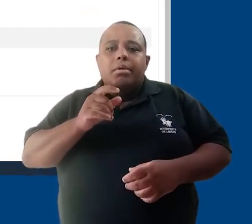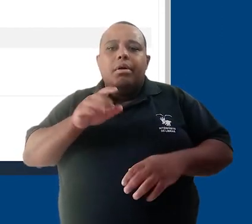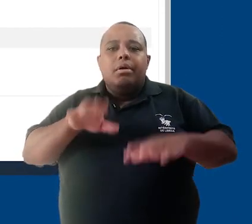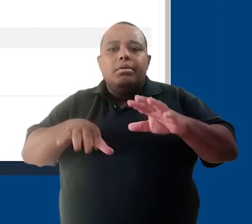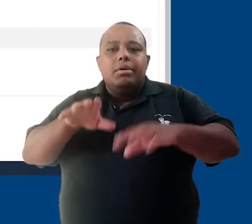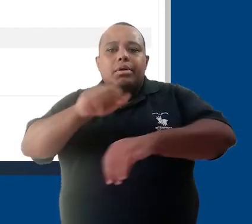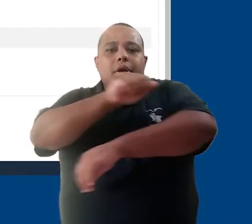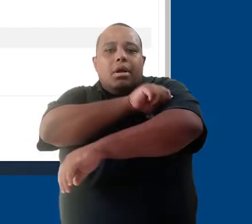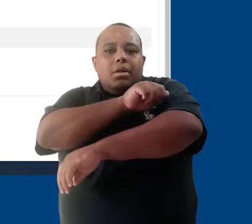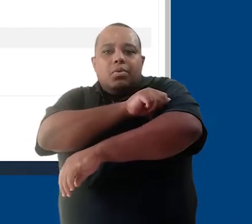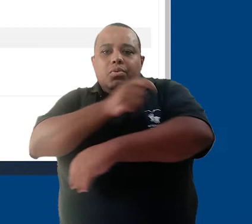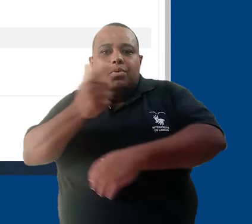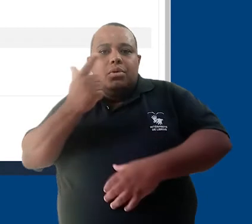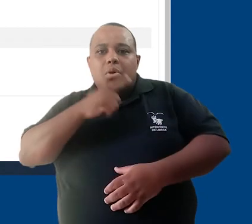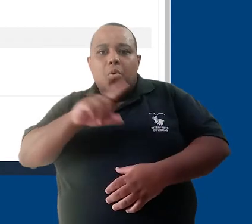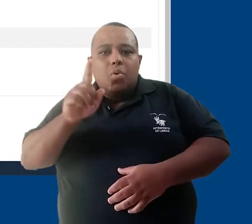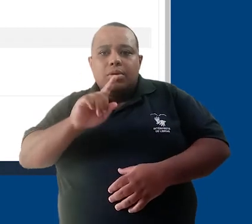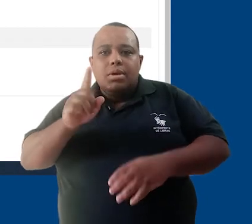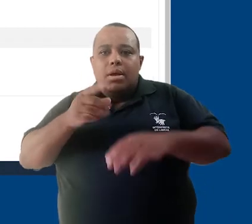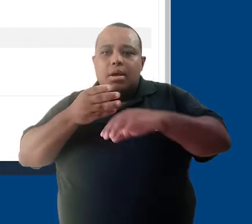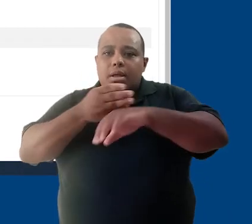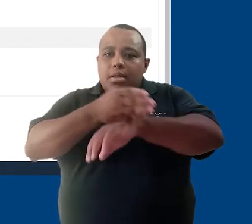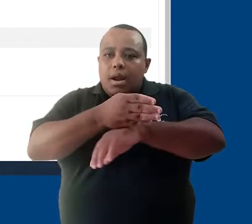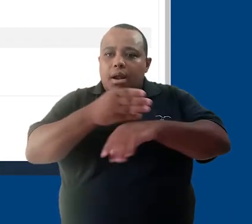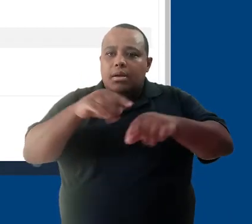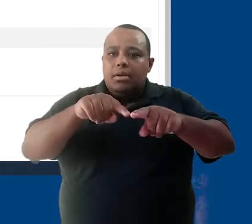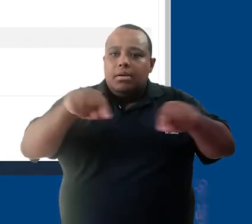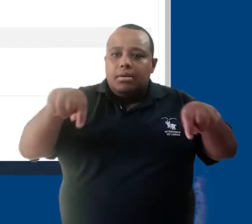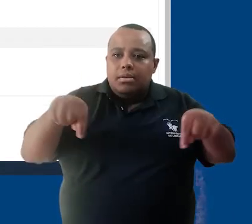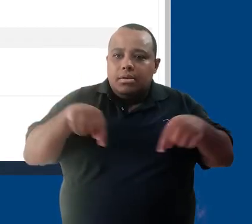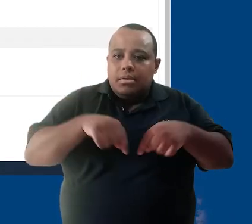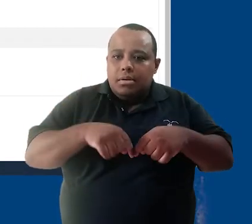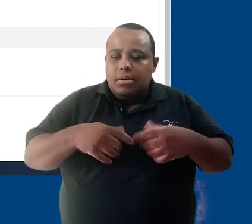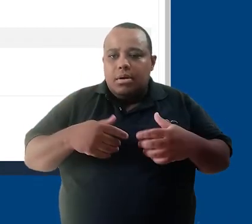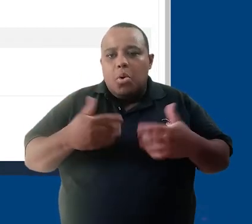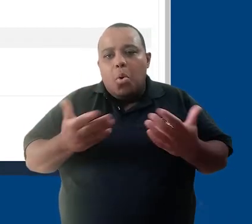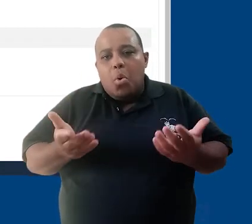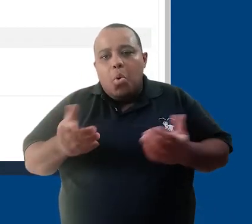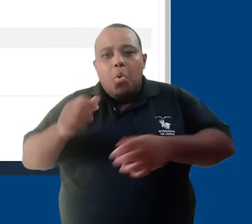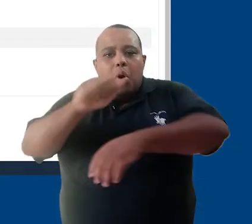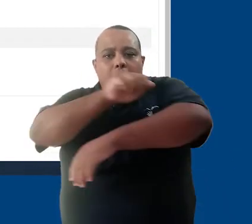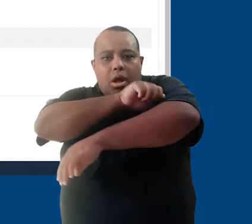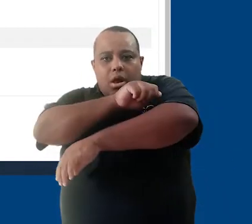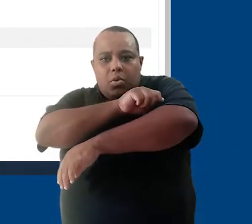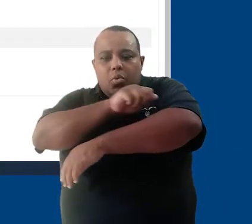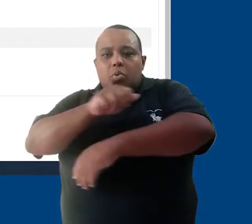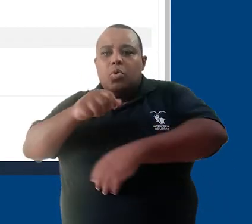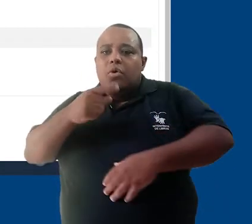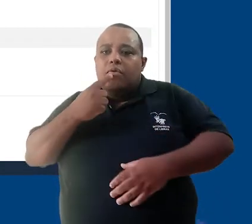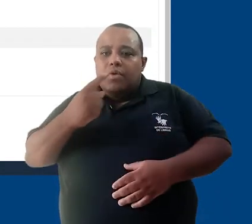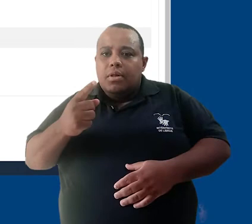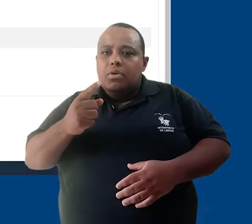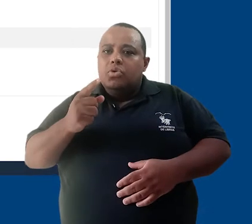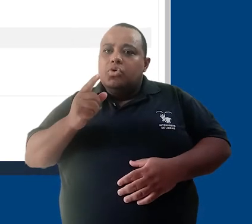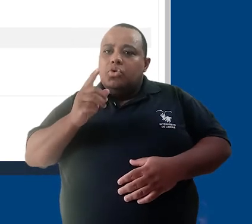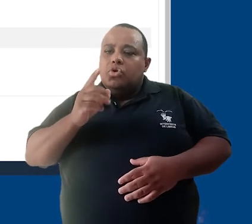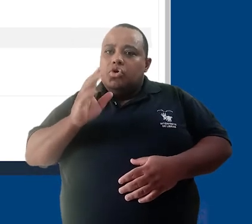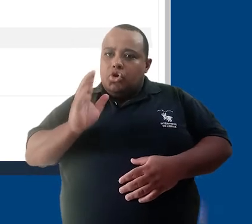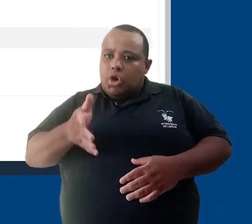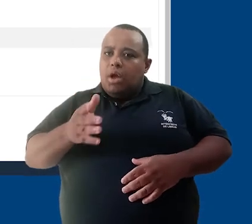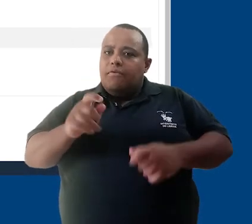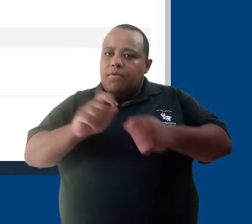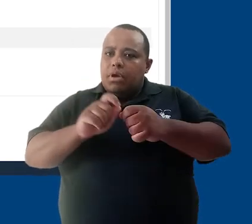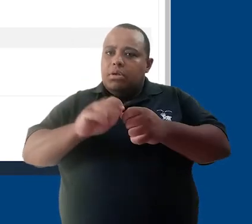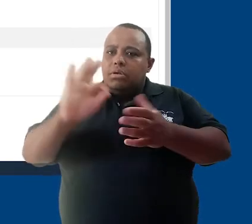por exemplo, os alunos não estão conseguindo acessar determinada sala, um aluno alega que